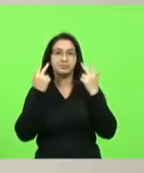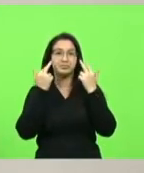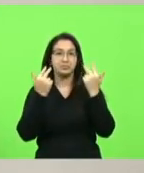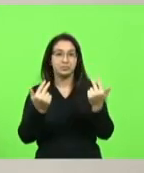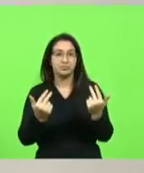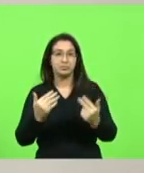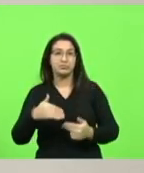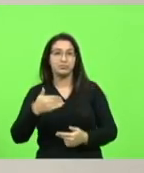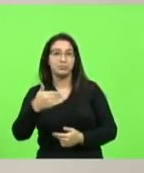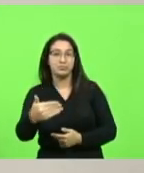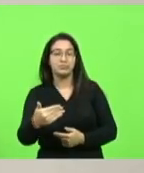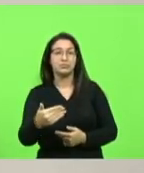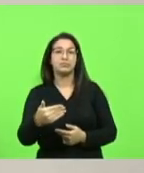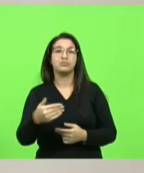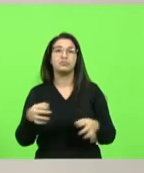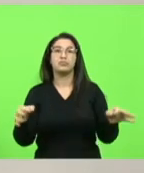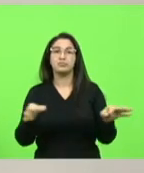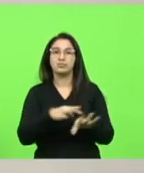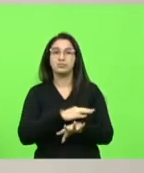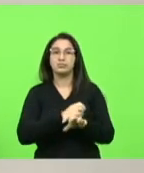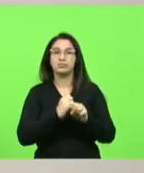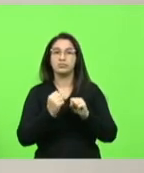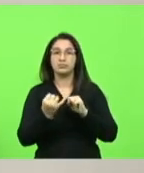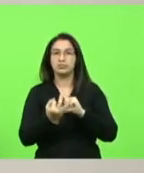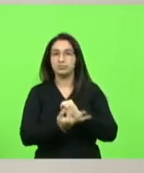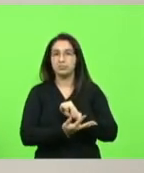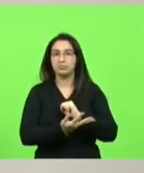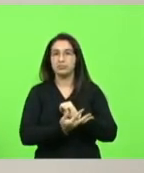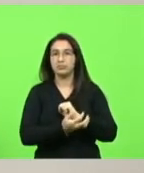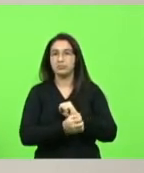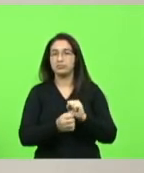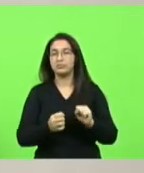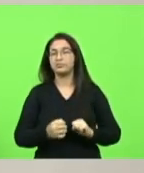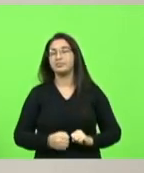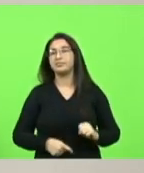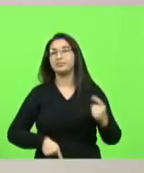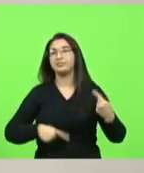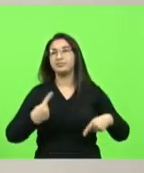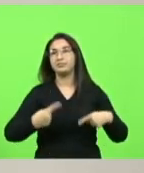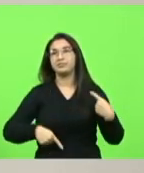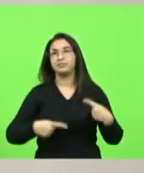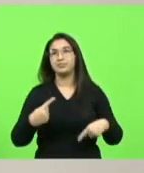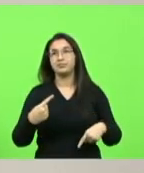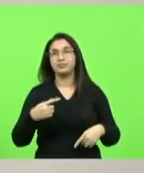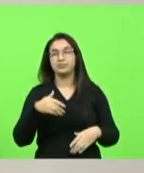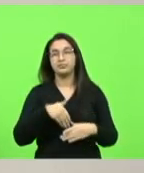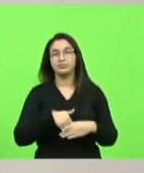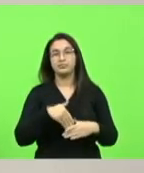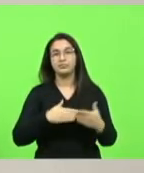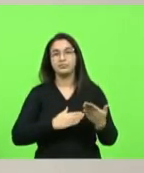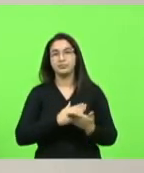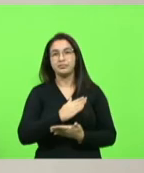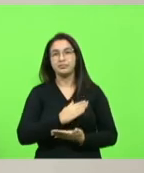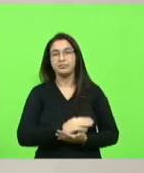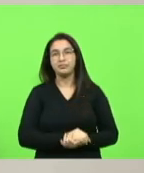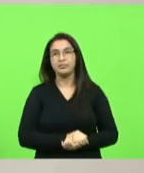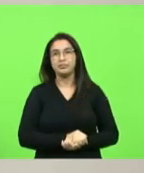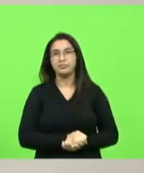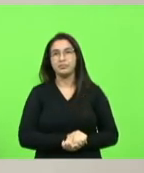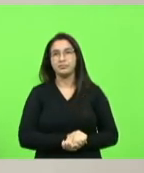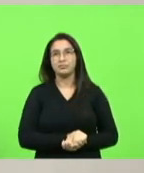de fato cessar a pandemia em discussão em votação aprovado